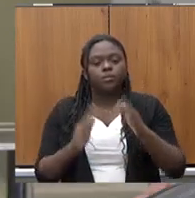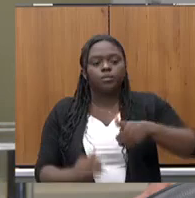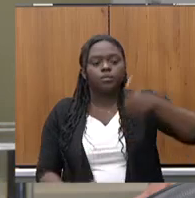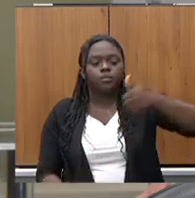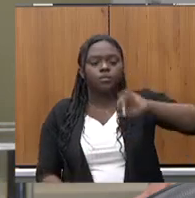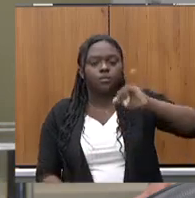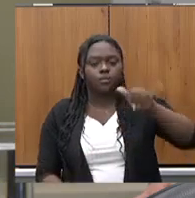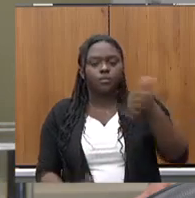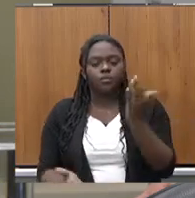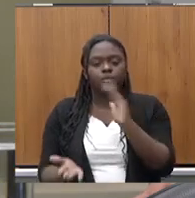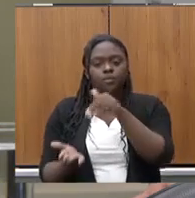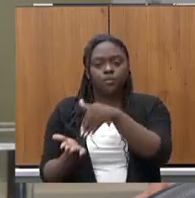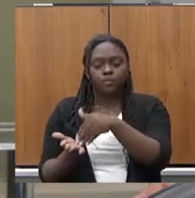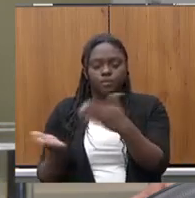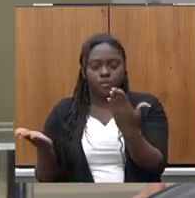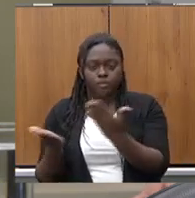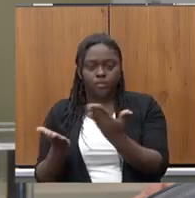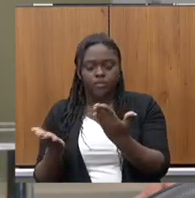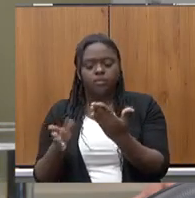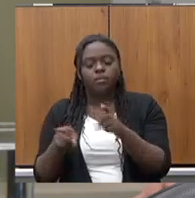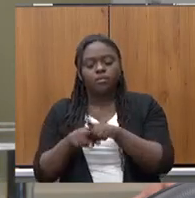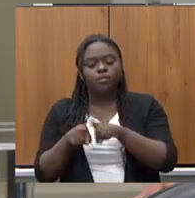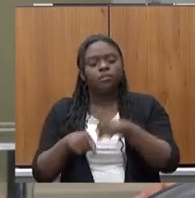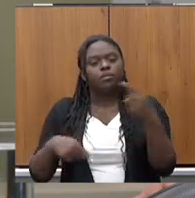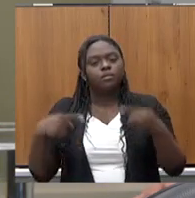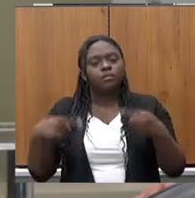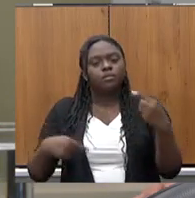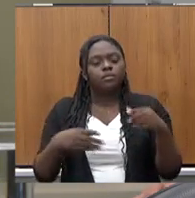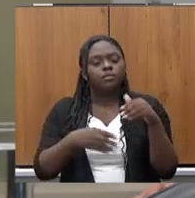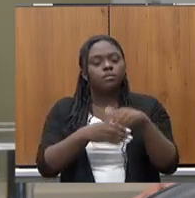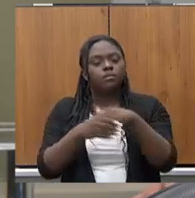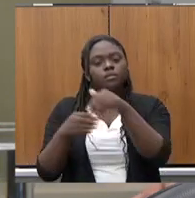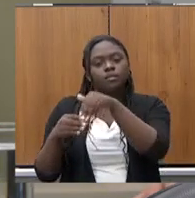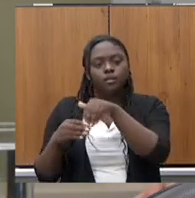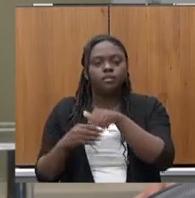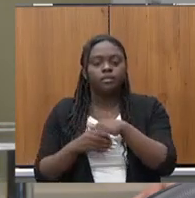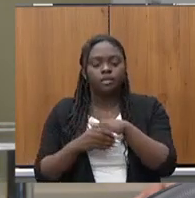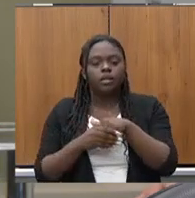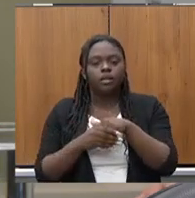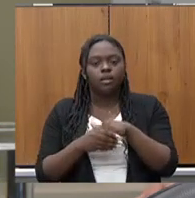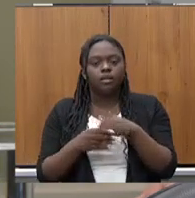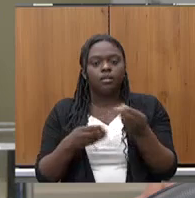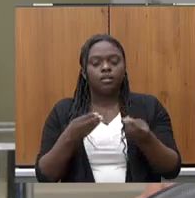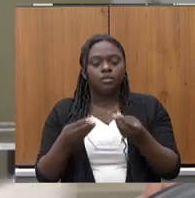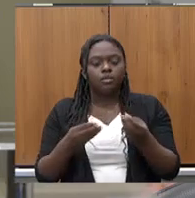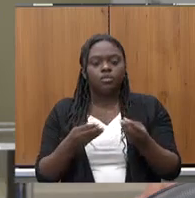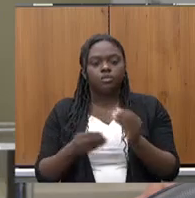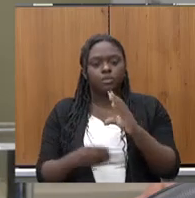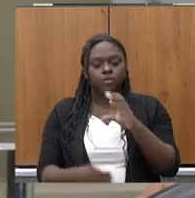de janeiro até o presente momento e a discutir e votar proposições das comissões.